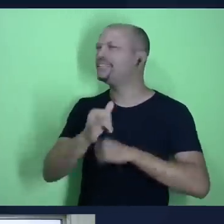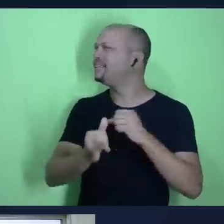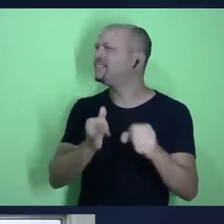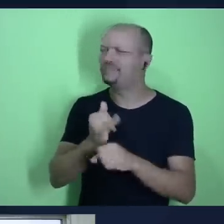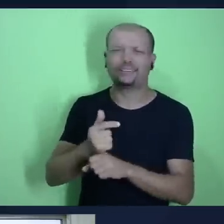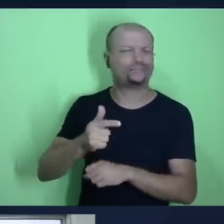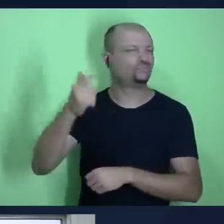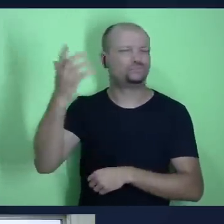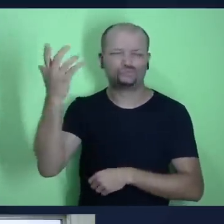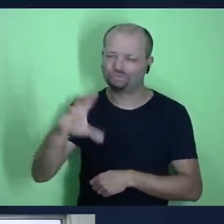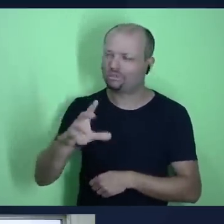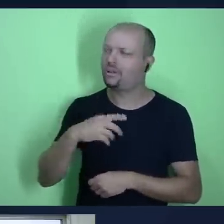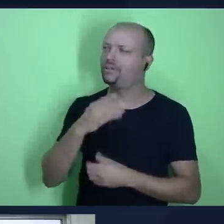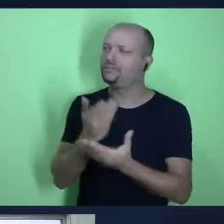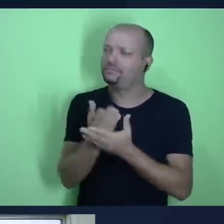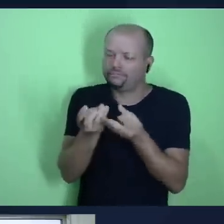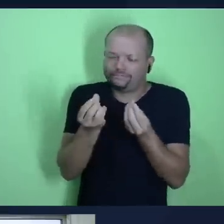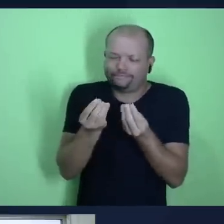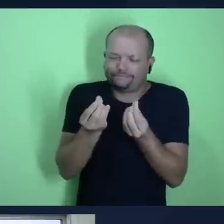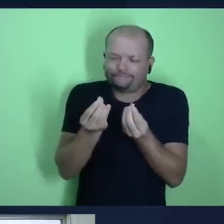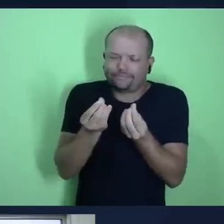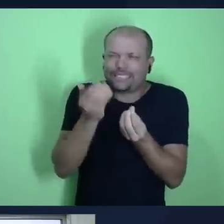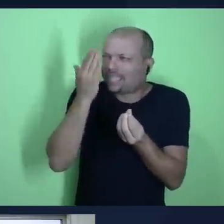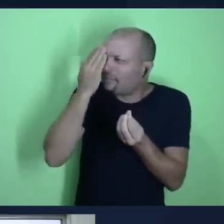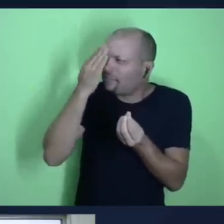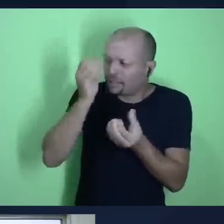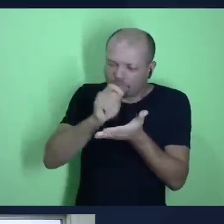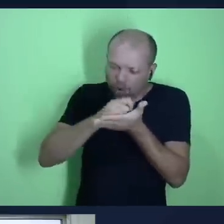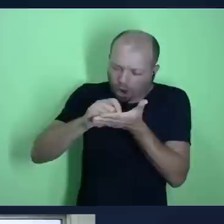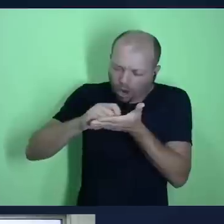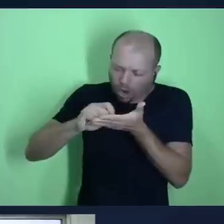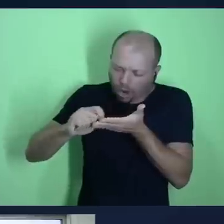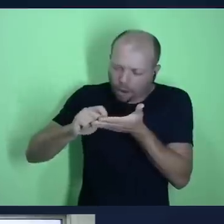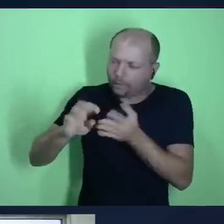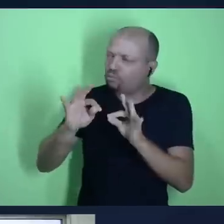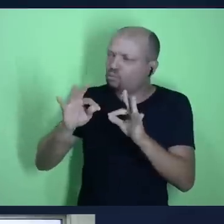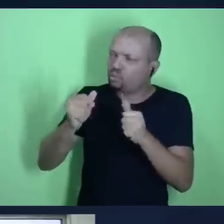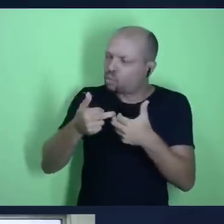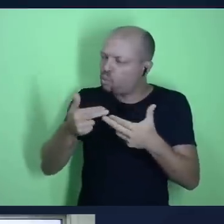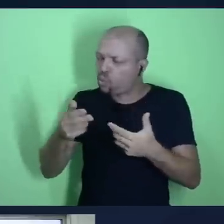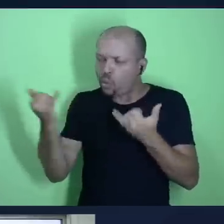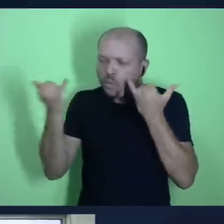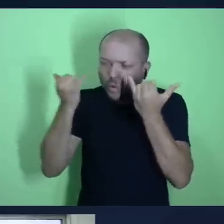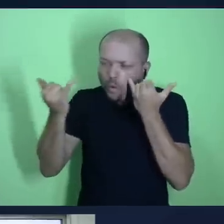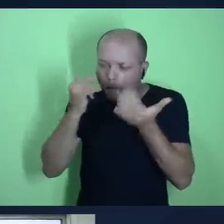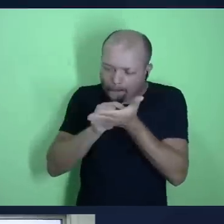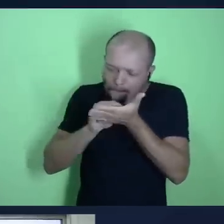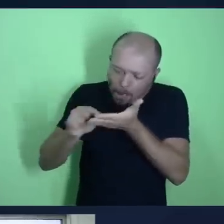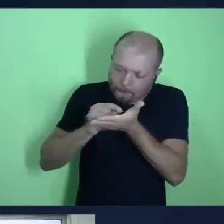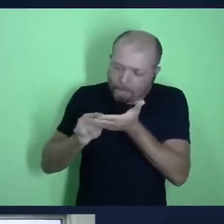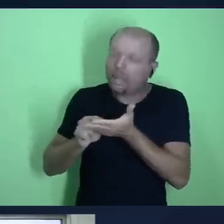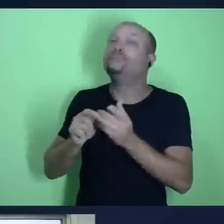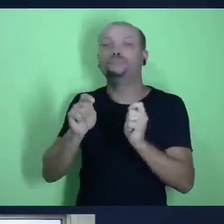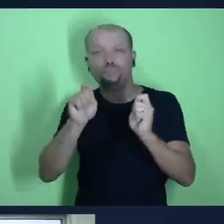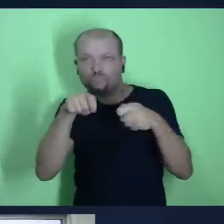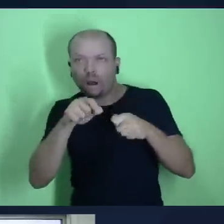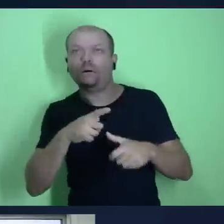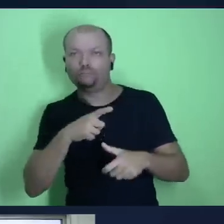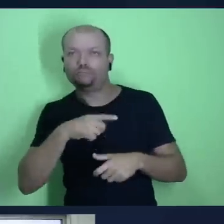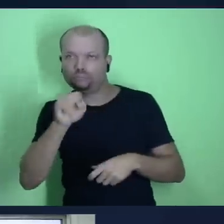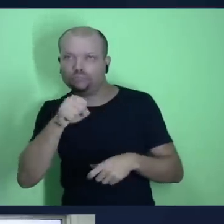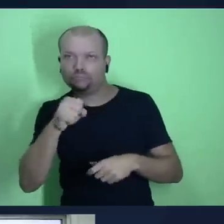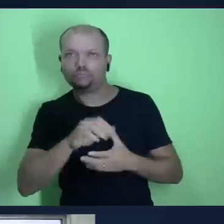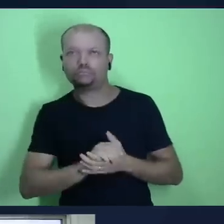guia de estudos físico, né? Aquele caderno onde eu posso escrever, marcar, sublinhar. Bom, você pode adquirir o seu solicitando